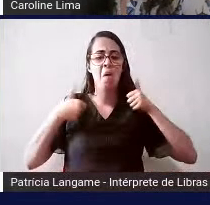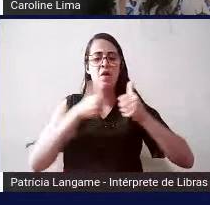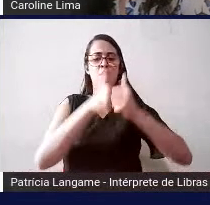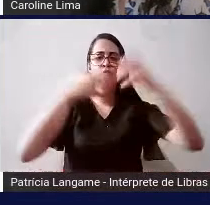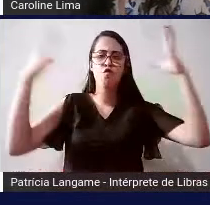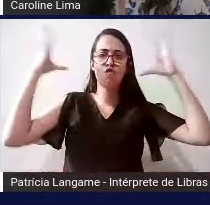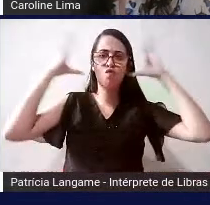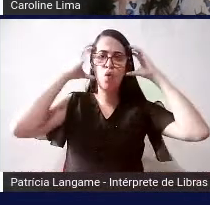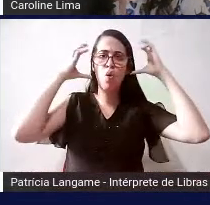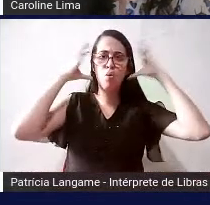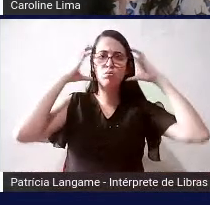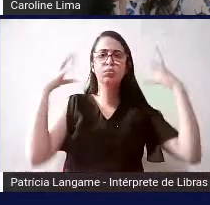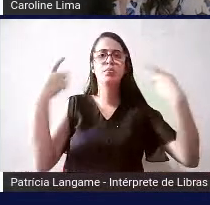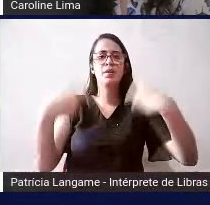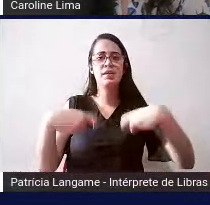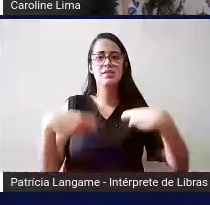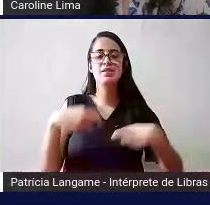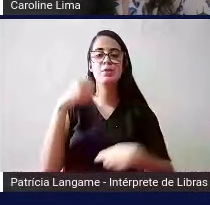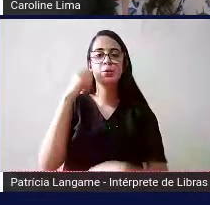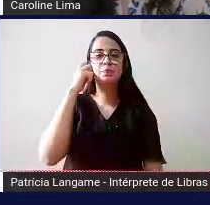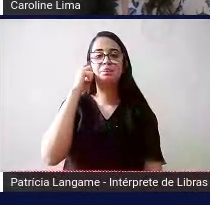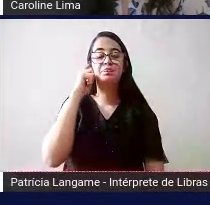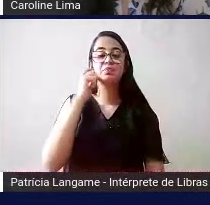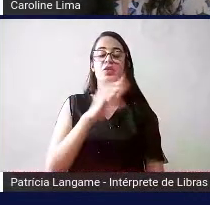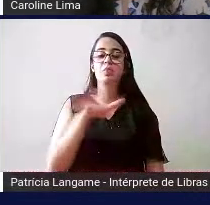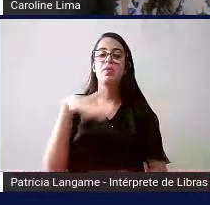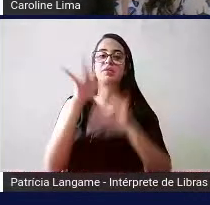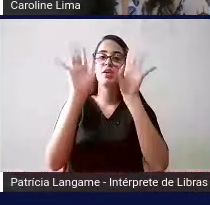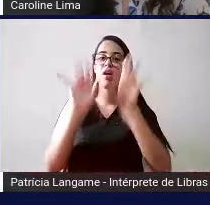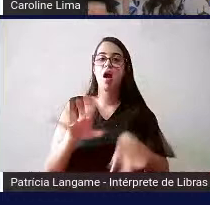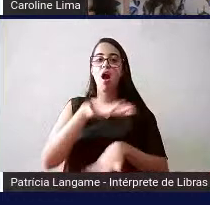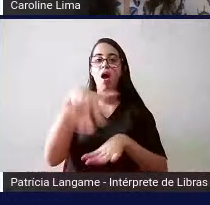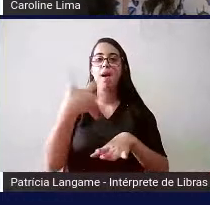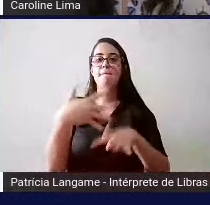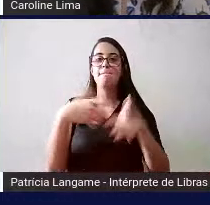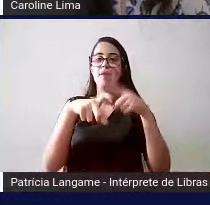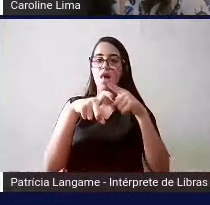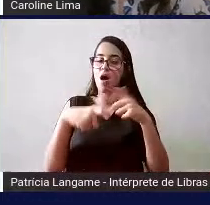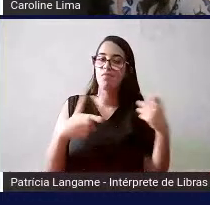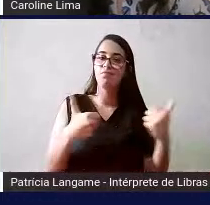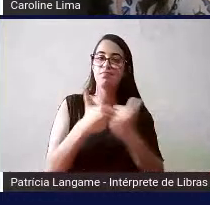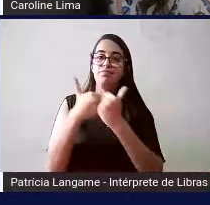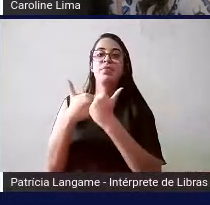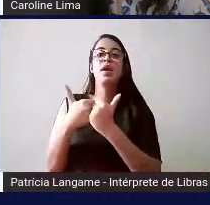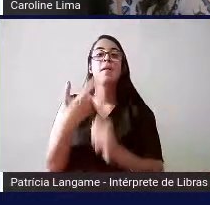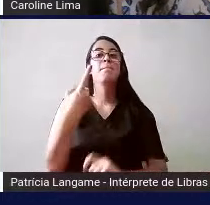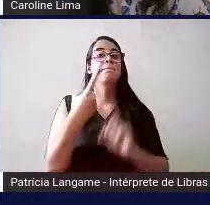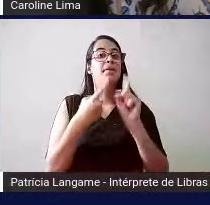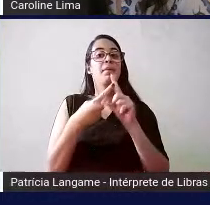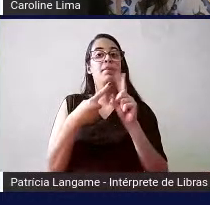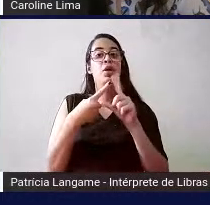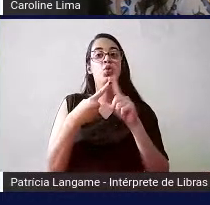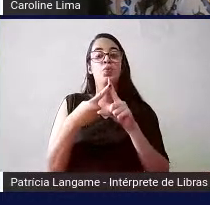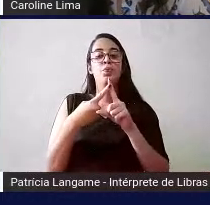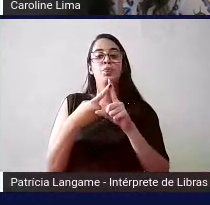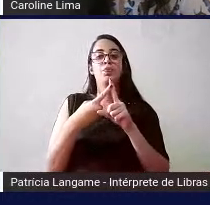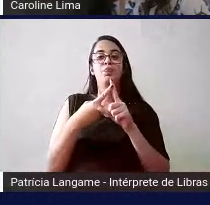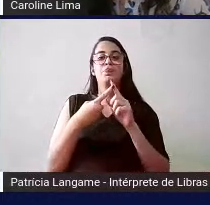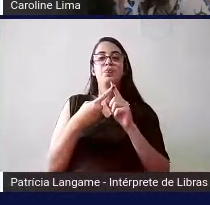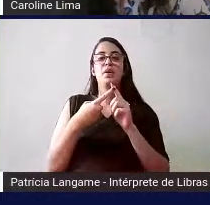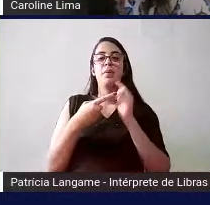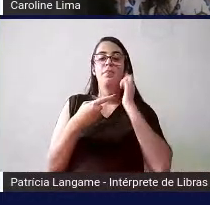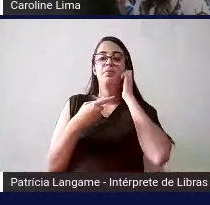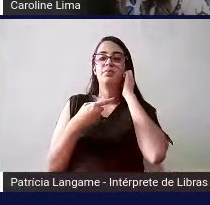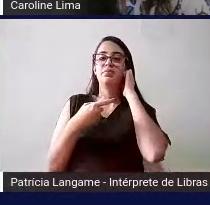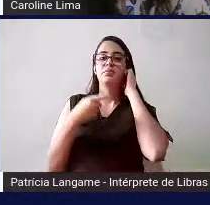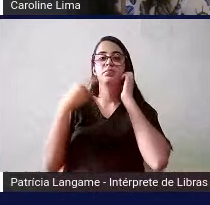e de outros especialistas da área médica para auxiliar nisso então o primeiro aqui é o aparelho de amplificação sonora